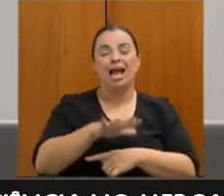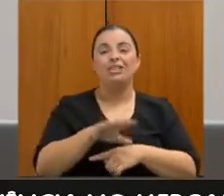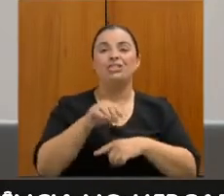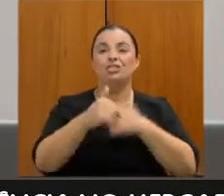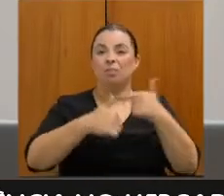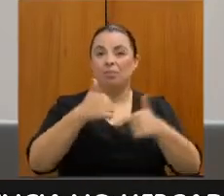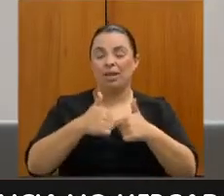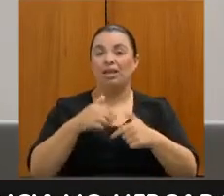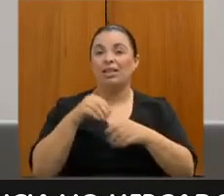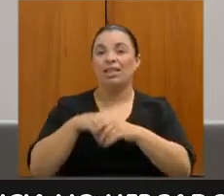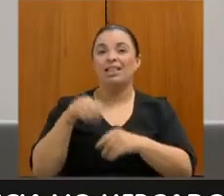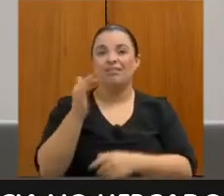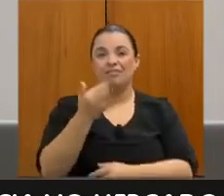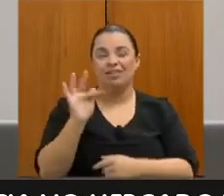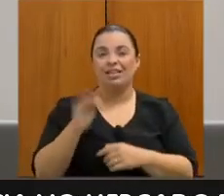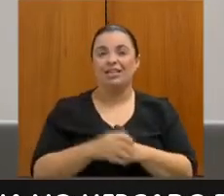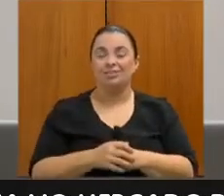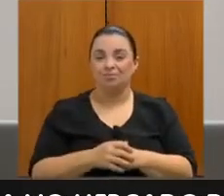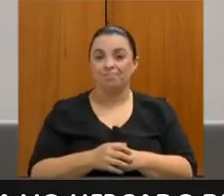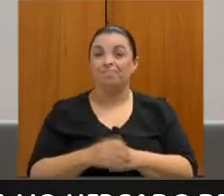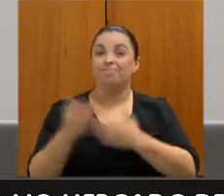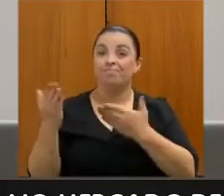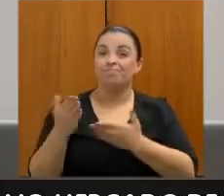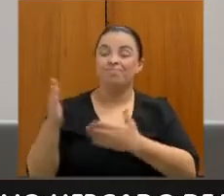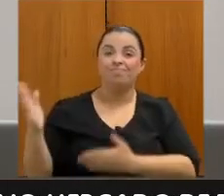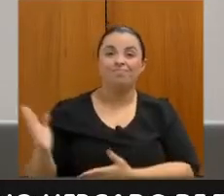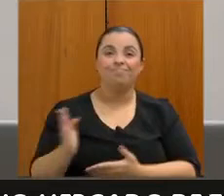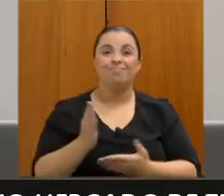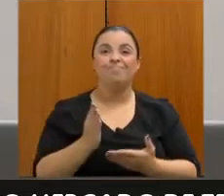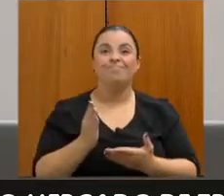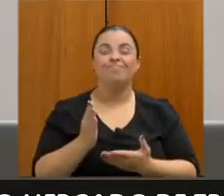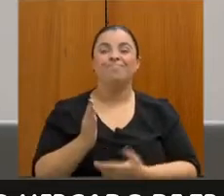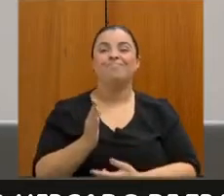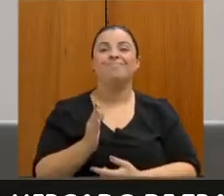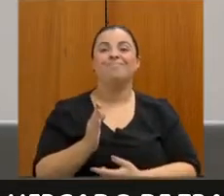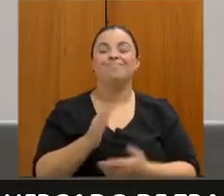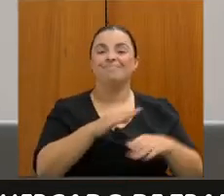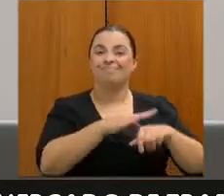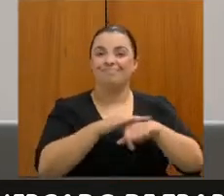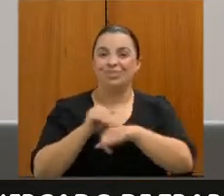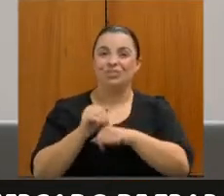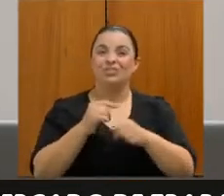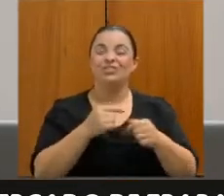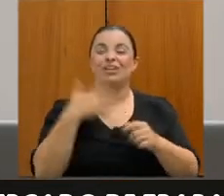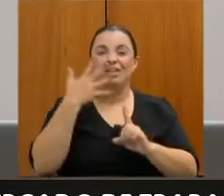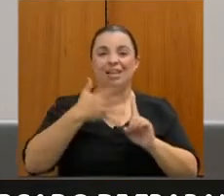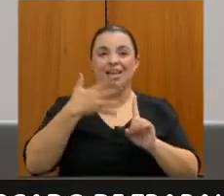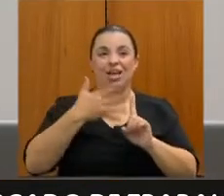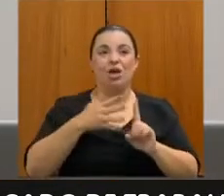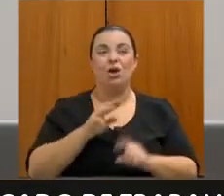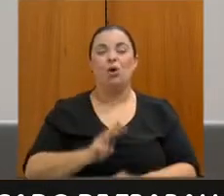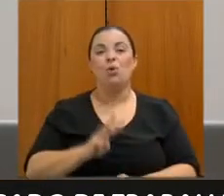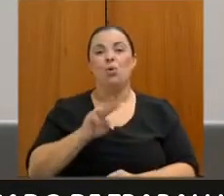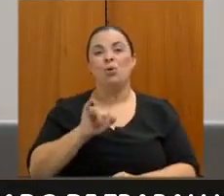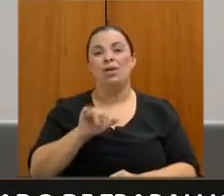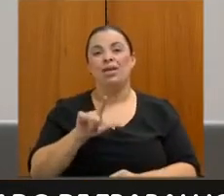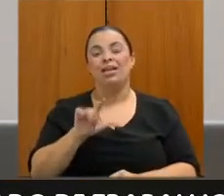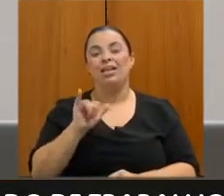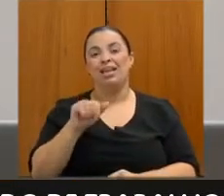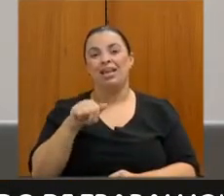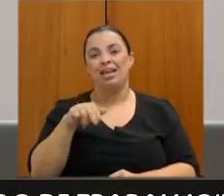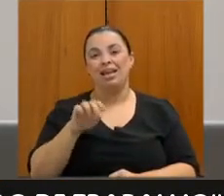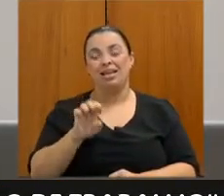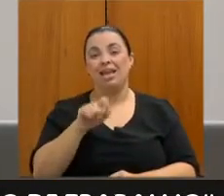passar, então, a palavra, para os seus cinco minutos, para o Iliane Fabienne, que é gerente de assistente